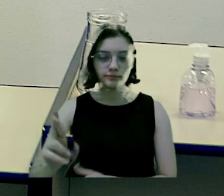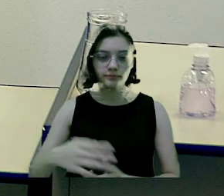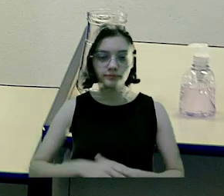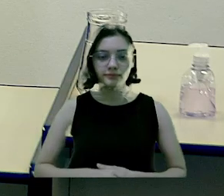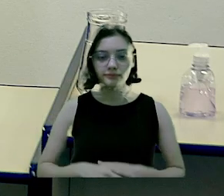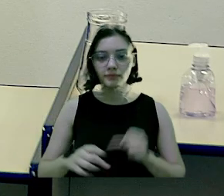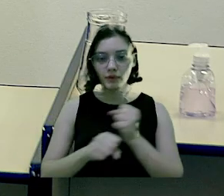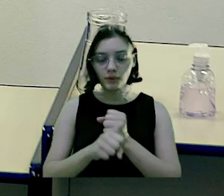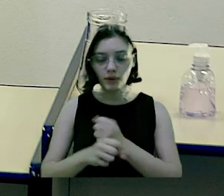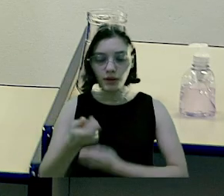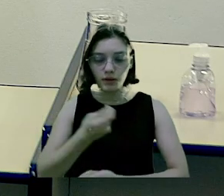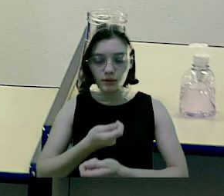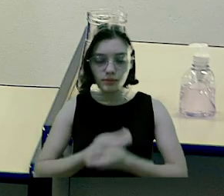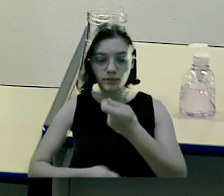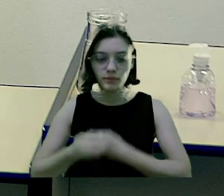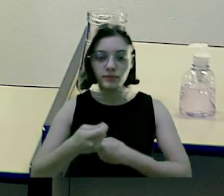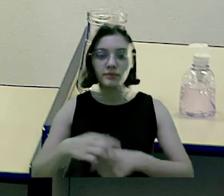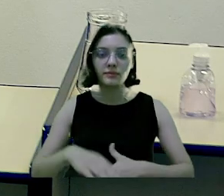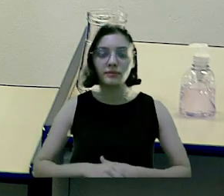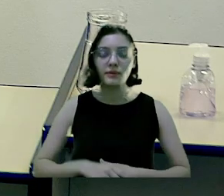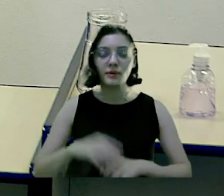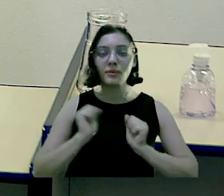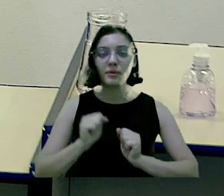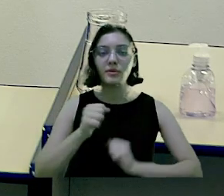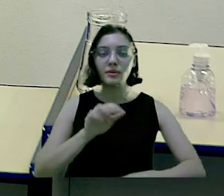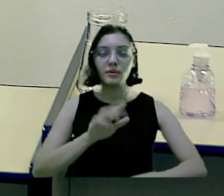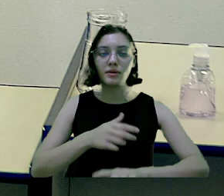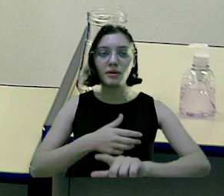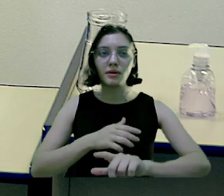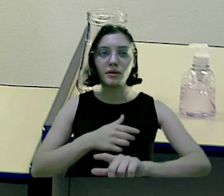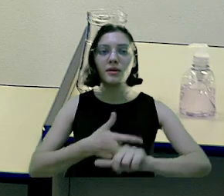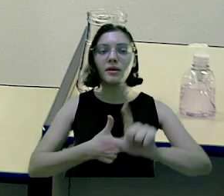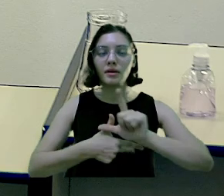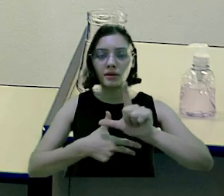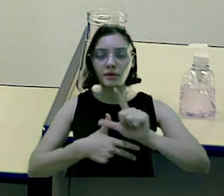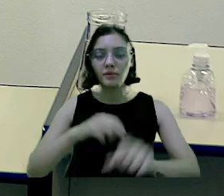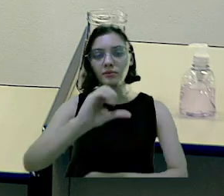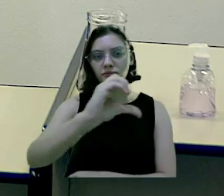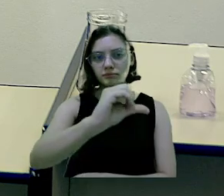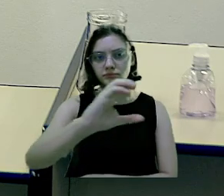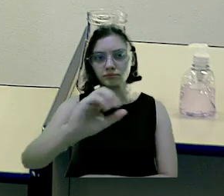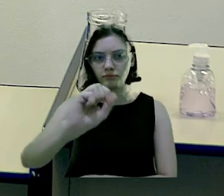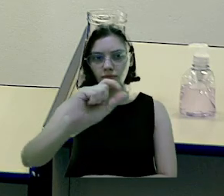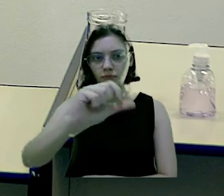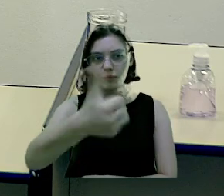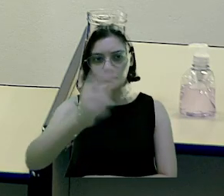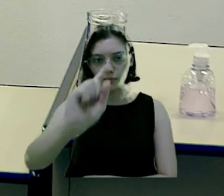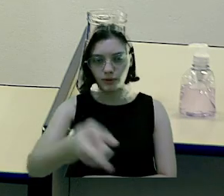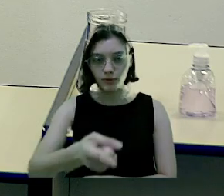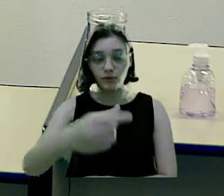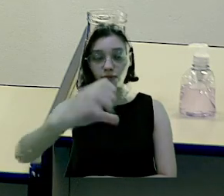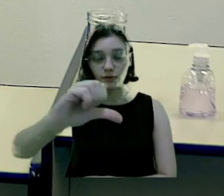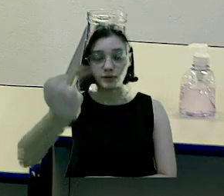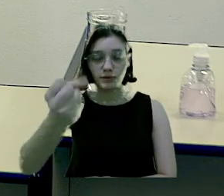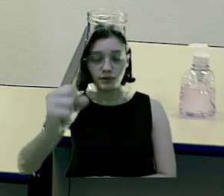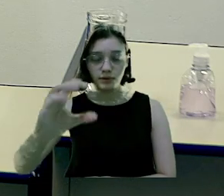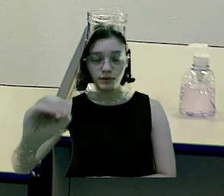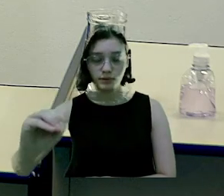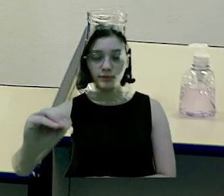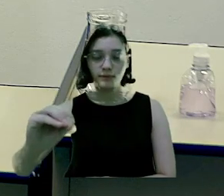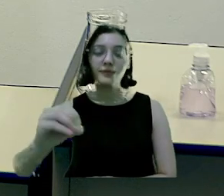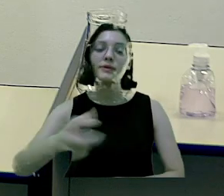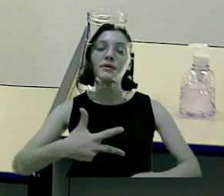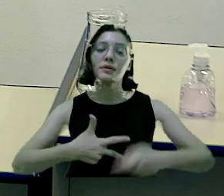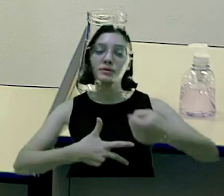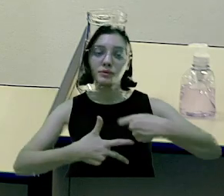por órgão de administração, Poder Legislativo, R$.918.000,00,$ 980.000,00,